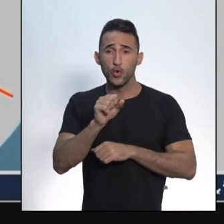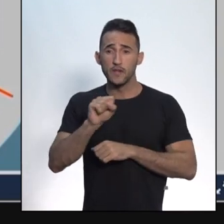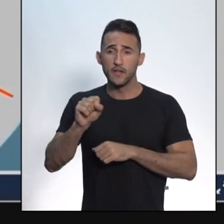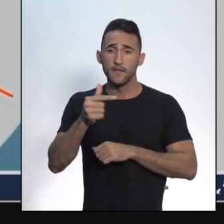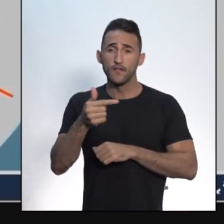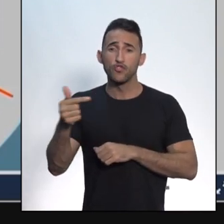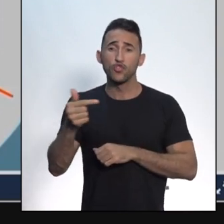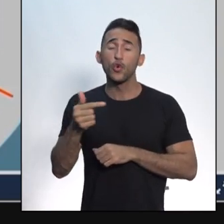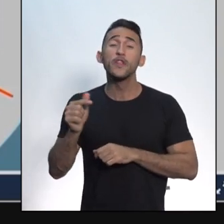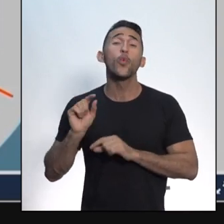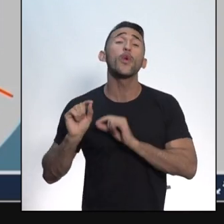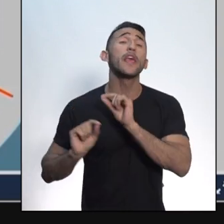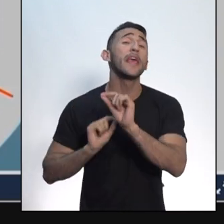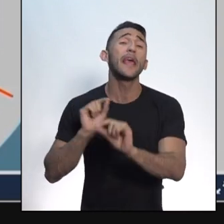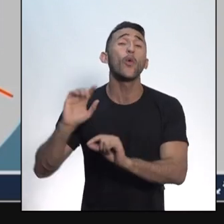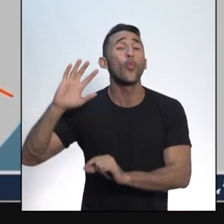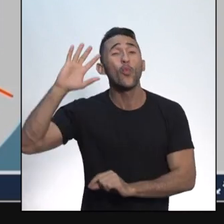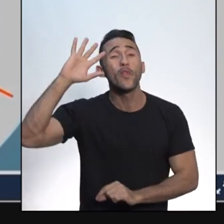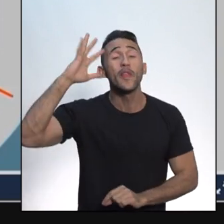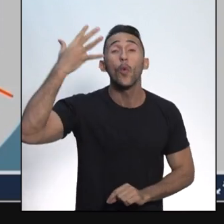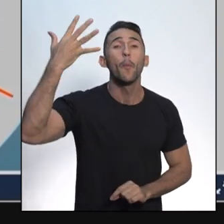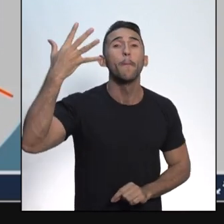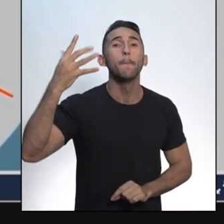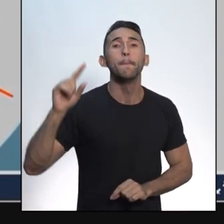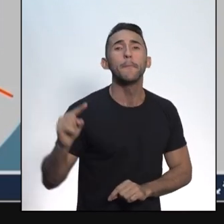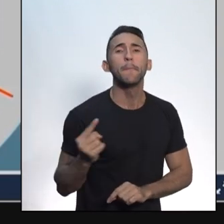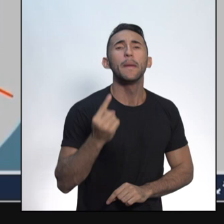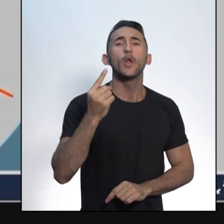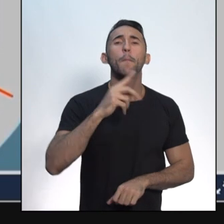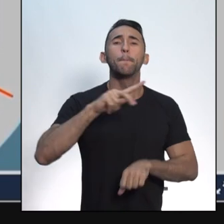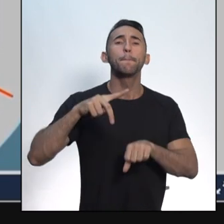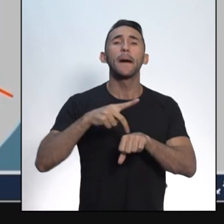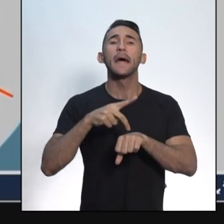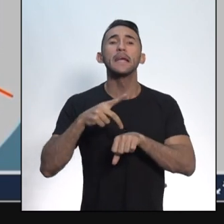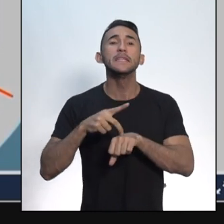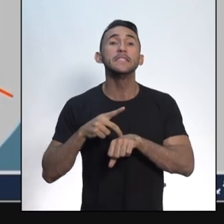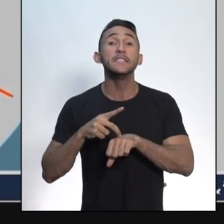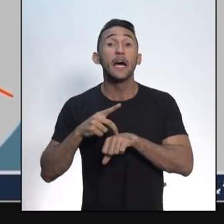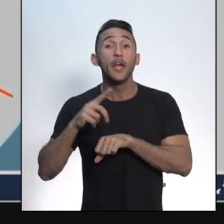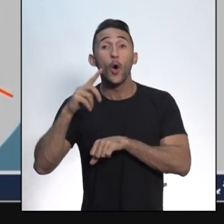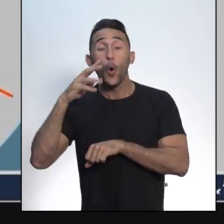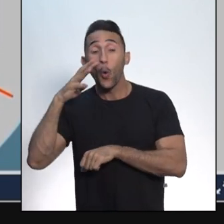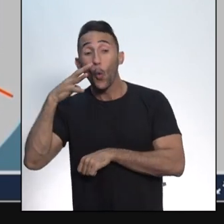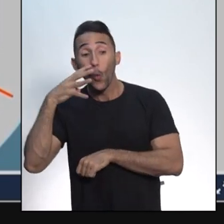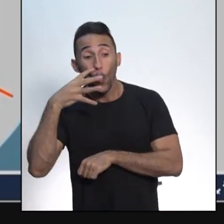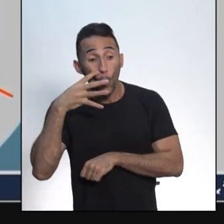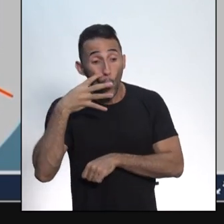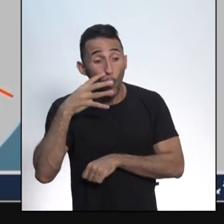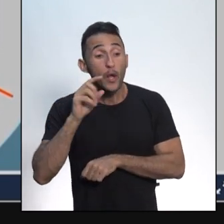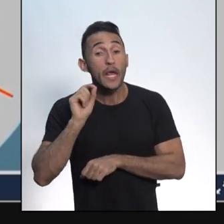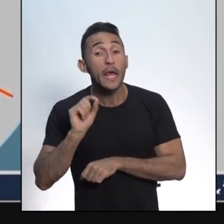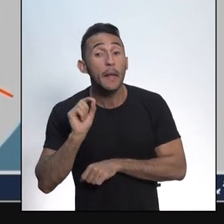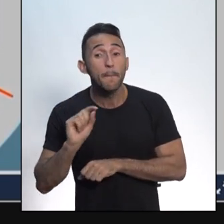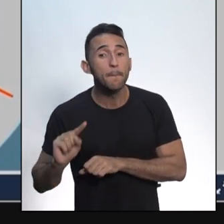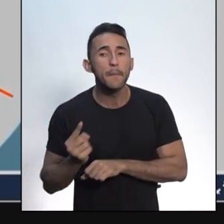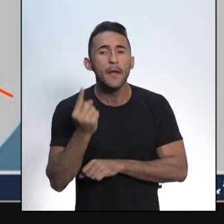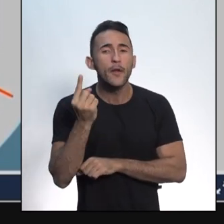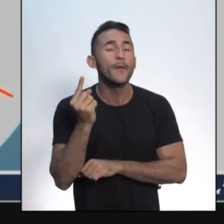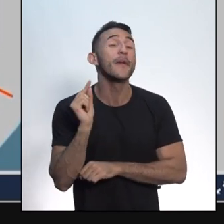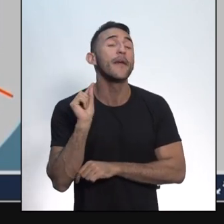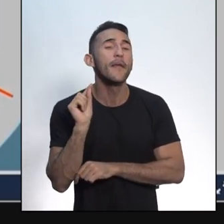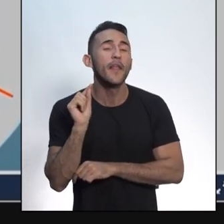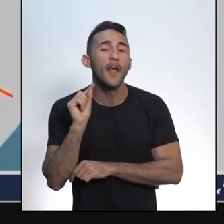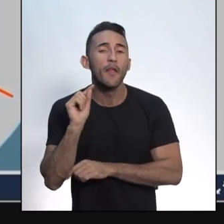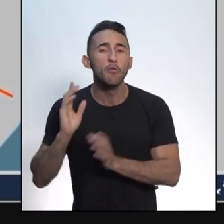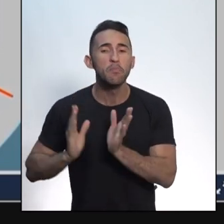adivinhem vocês qual foi o primeiro país do planeta Terra a reconhecer a independência do Brasil? Exatamente,